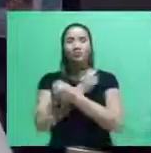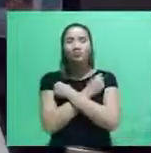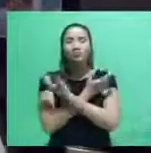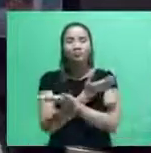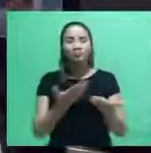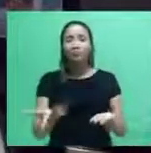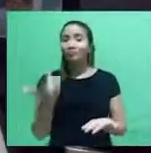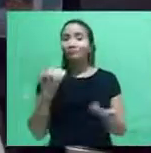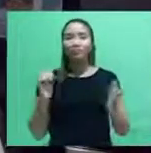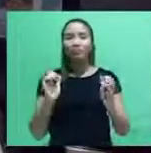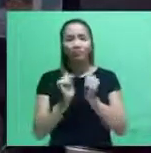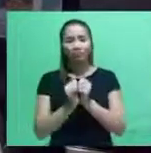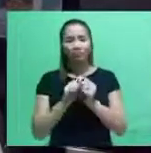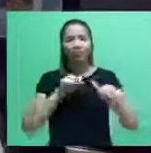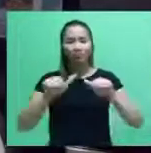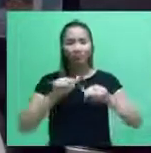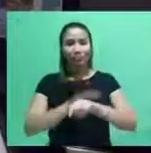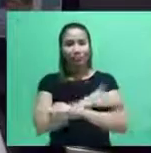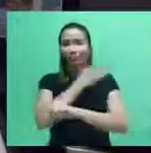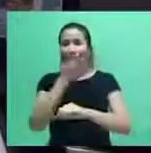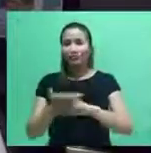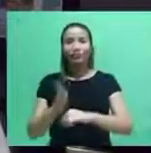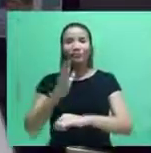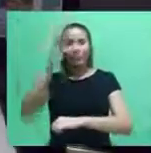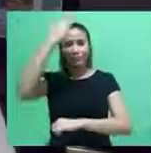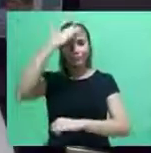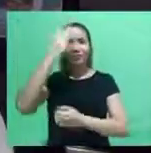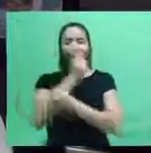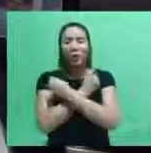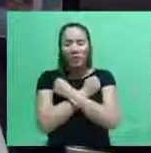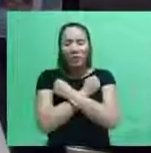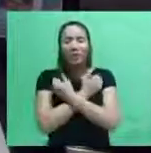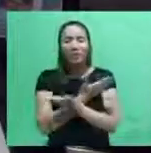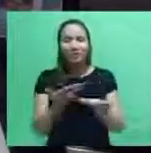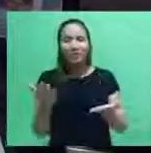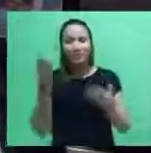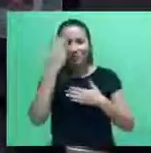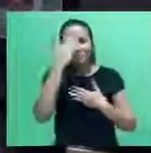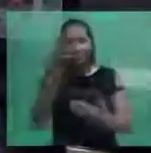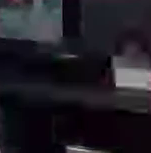vamos continuar unidos, trabalhando por todo o Pará. Um abraço para você, valeu!